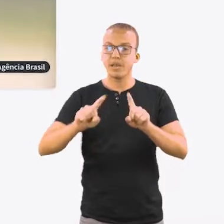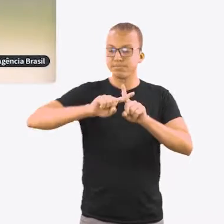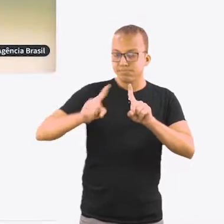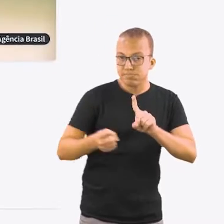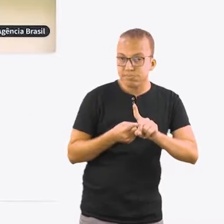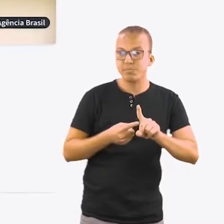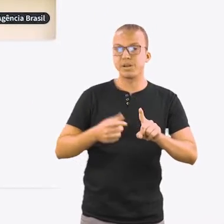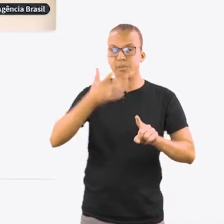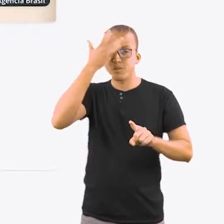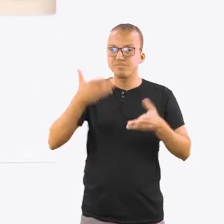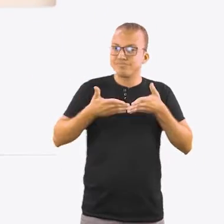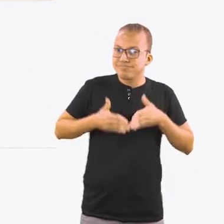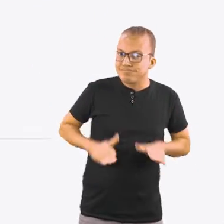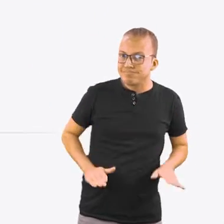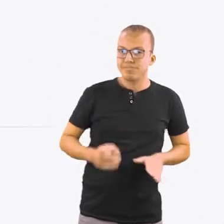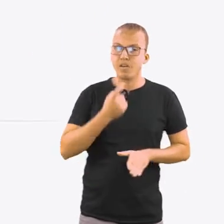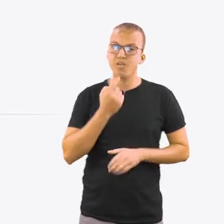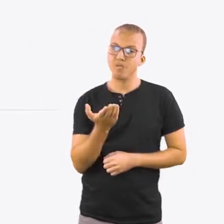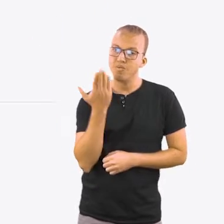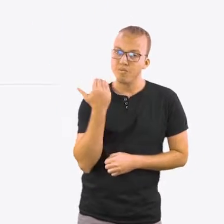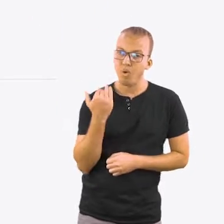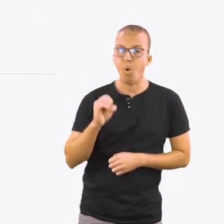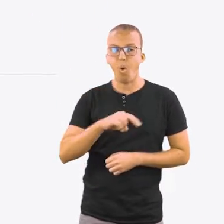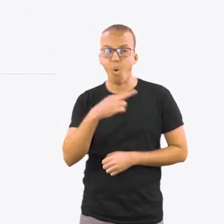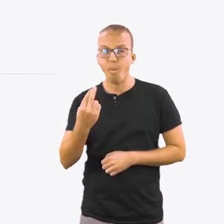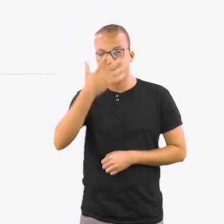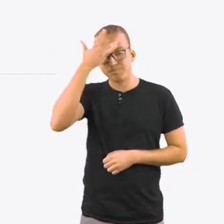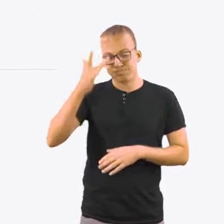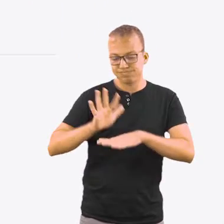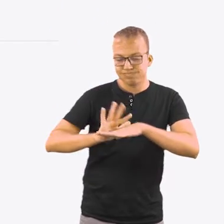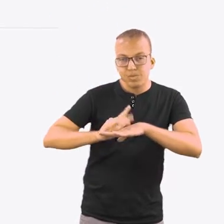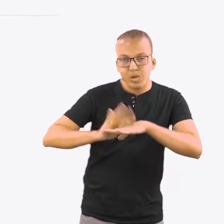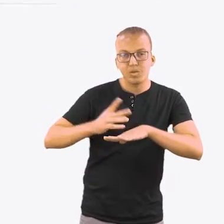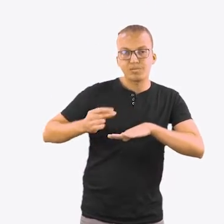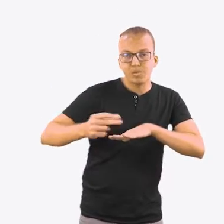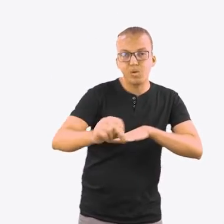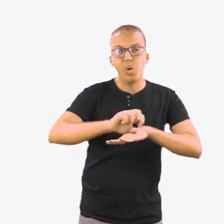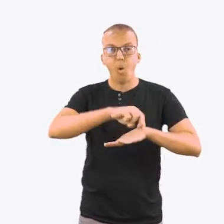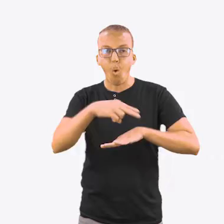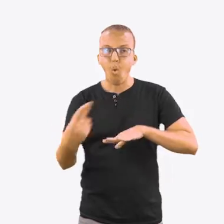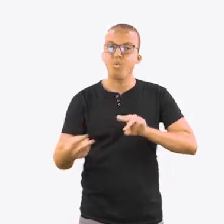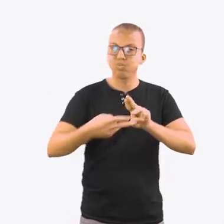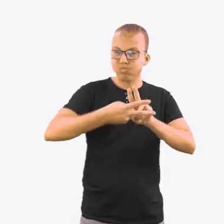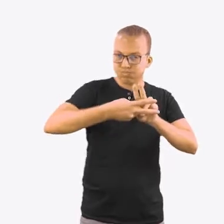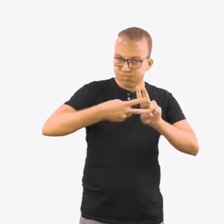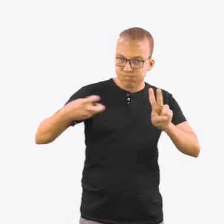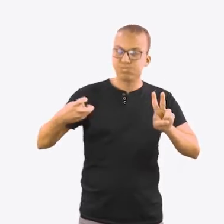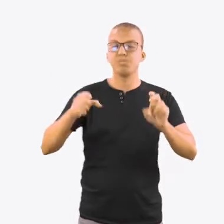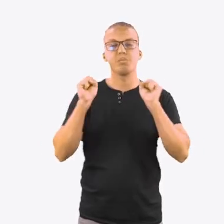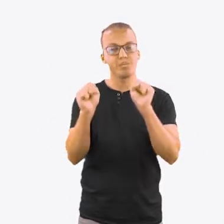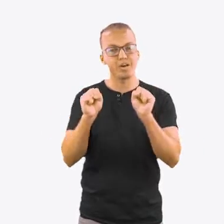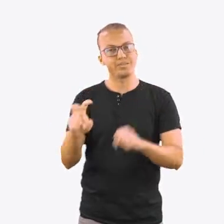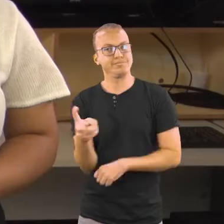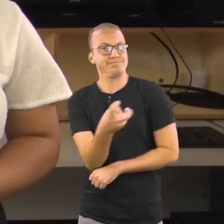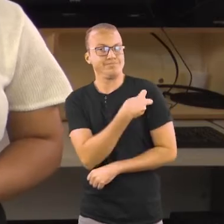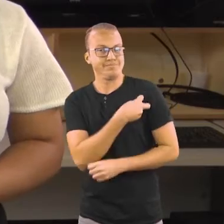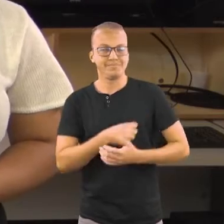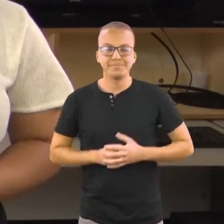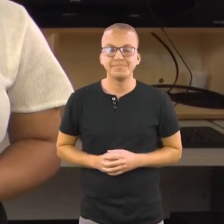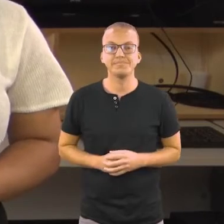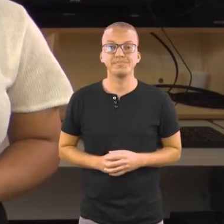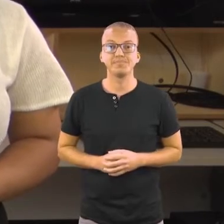indígenas e pessoas com comorbidades também devem se vacinar. Então, se você compõe um desses grupos, não perca tempo. Vacine-se!